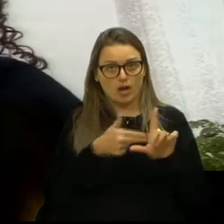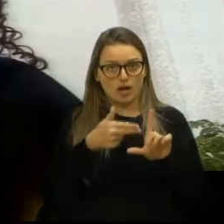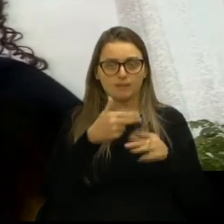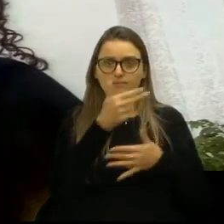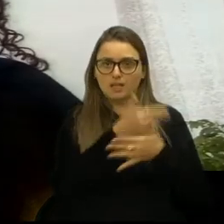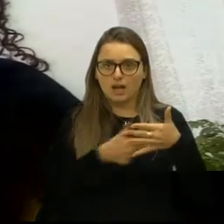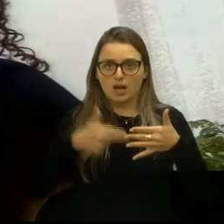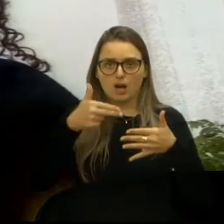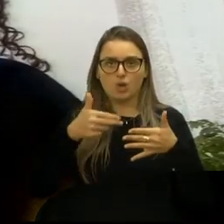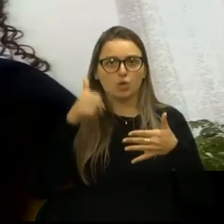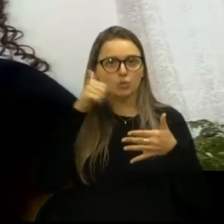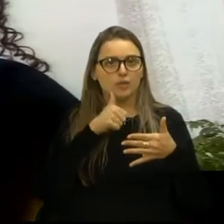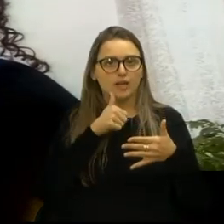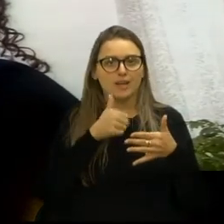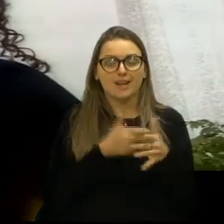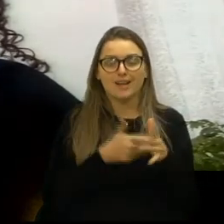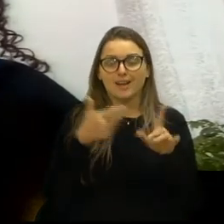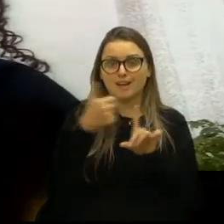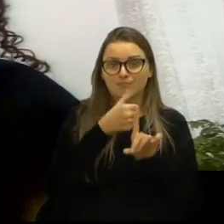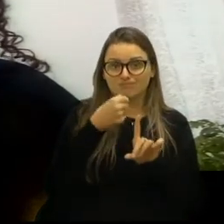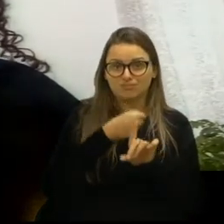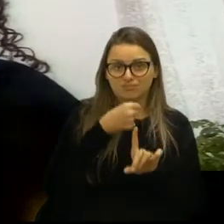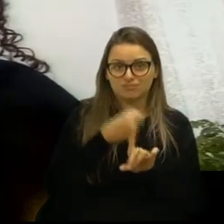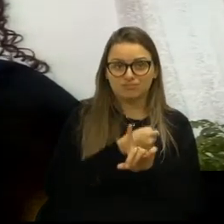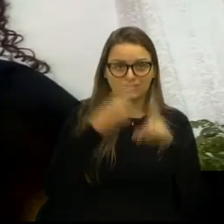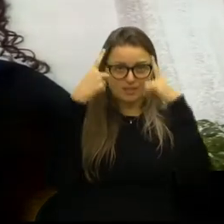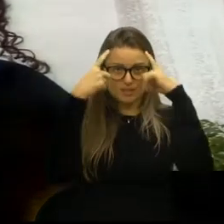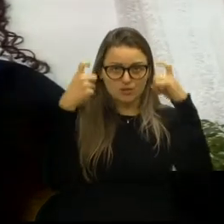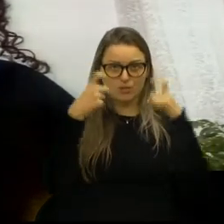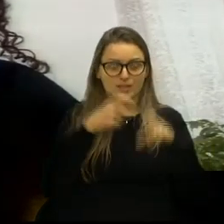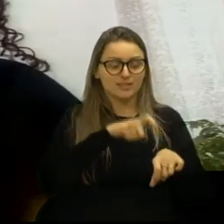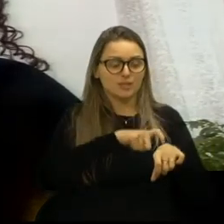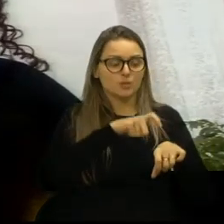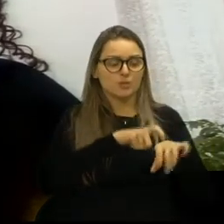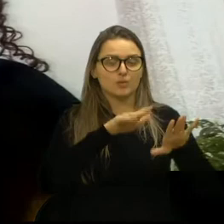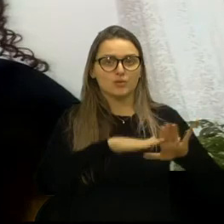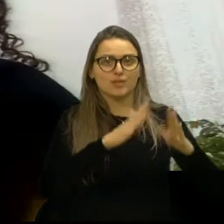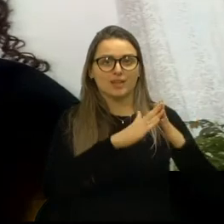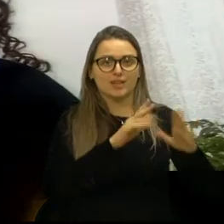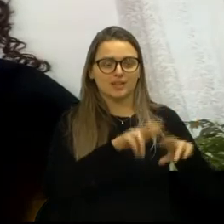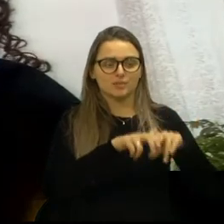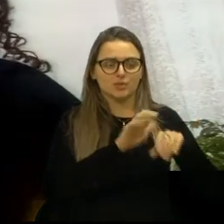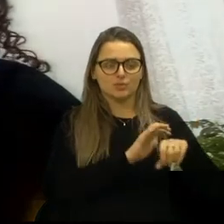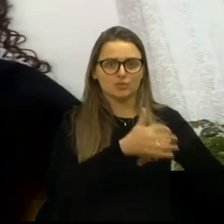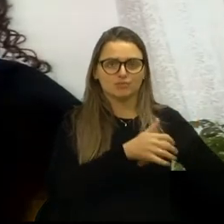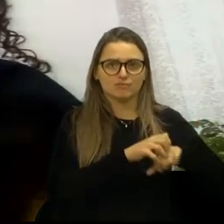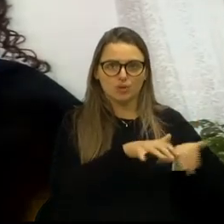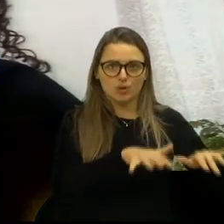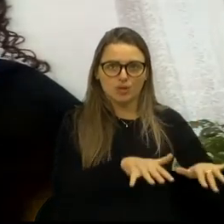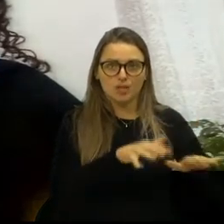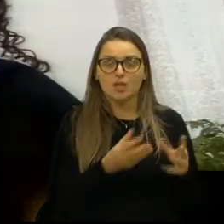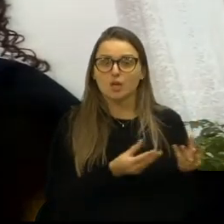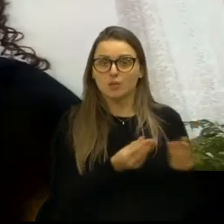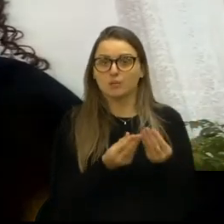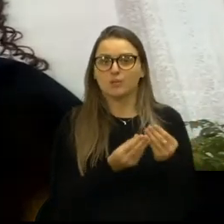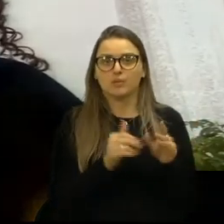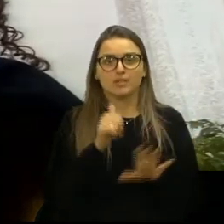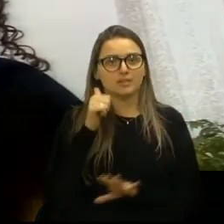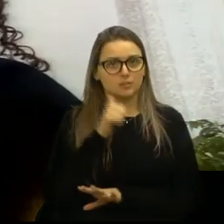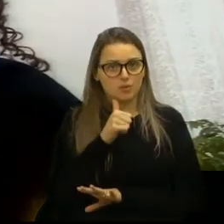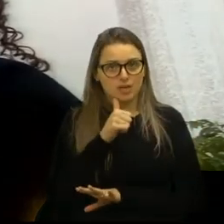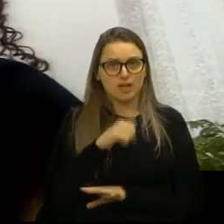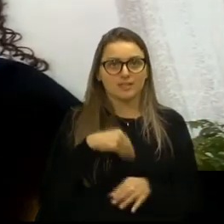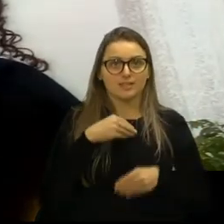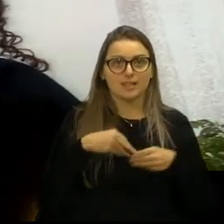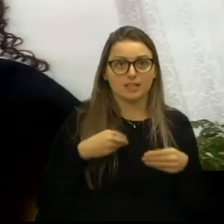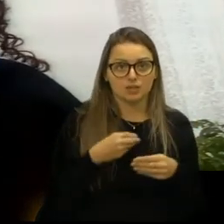alerta que as agressões tendem a aumentar nos períodos de quarentena, visto que muitas mulheres se veem obrigadas a cumprir